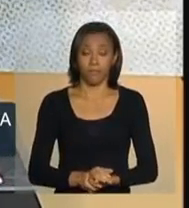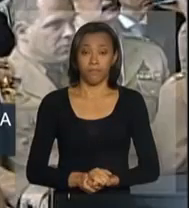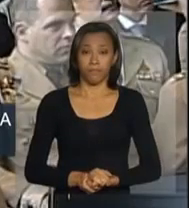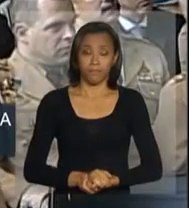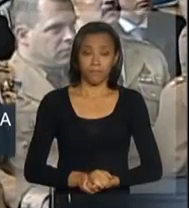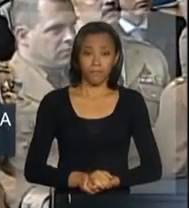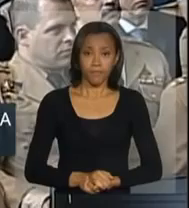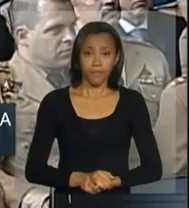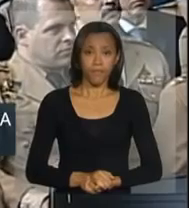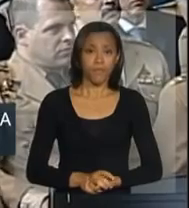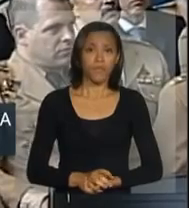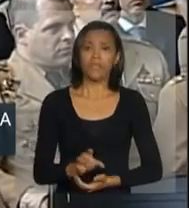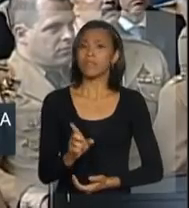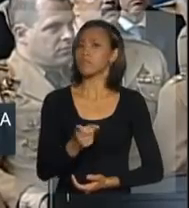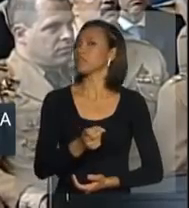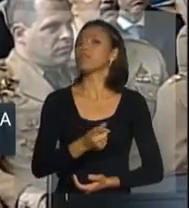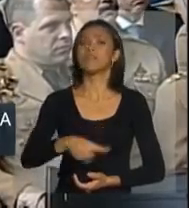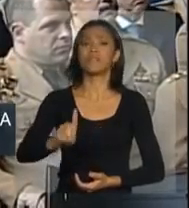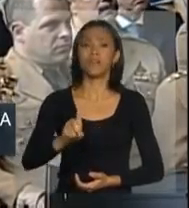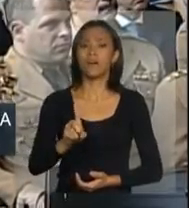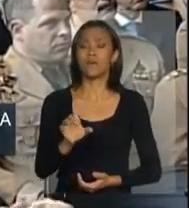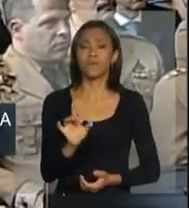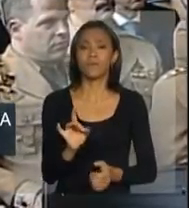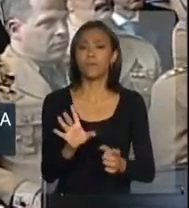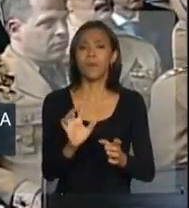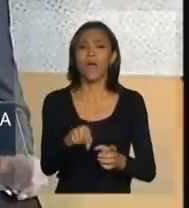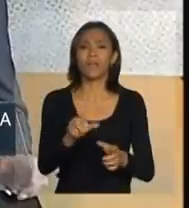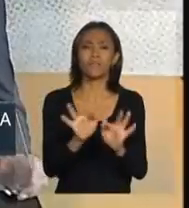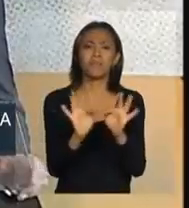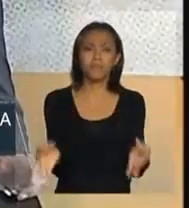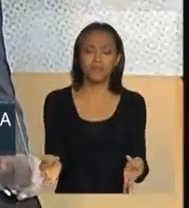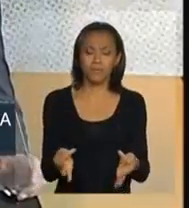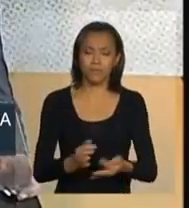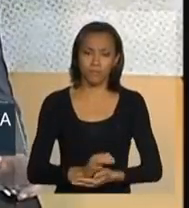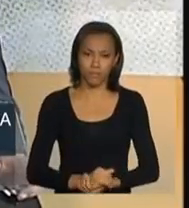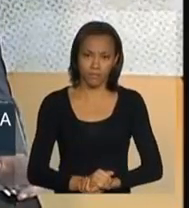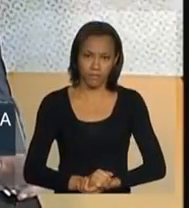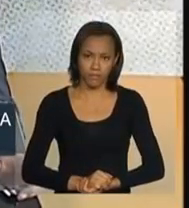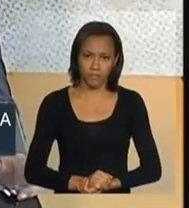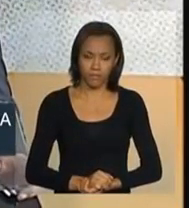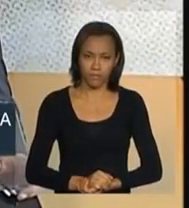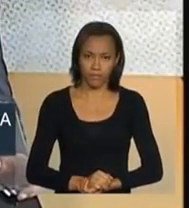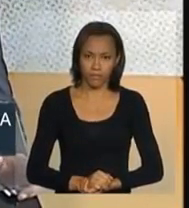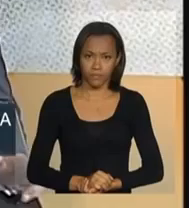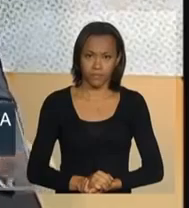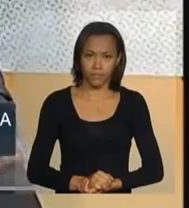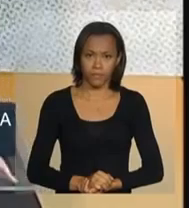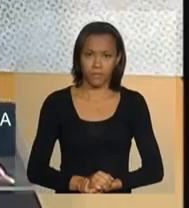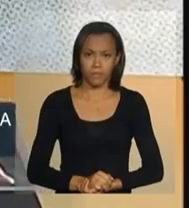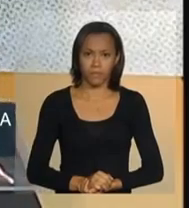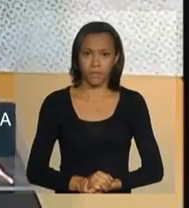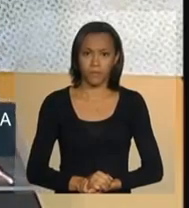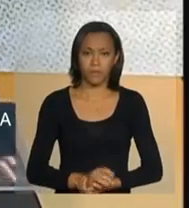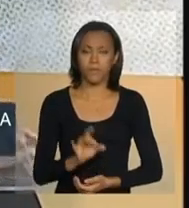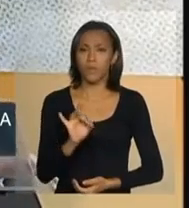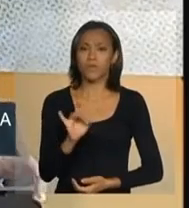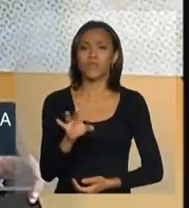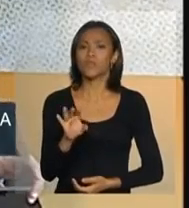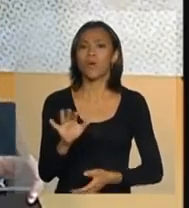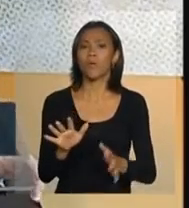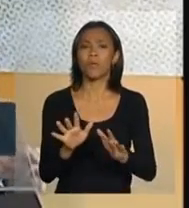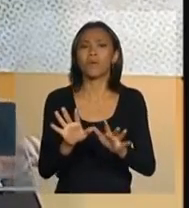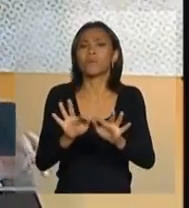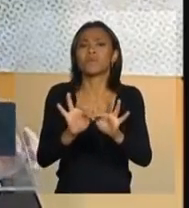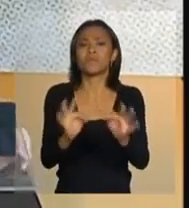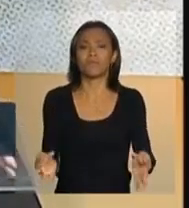que não simboliza, ou melhor, não se traduz simplesmente num ato